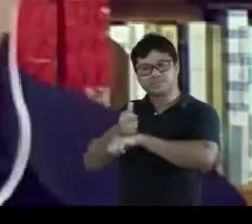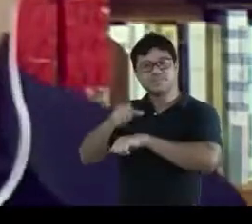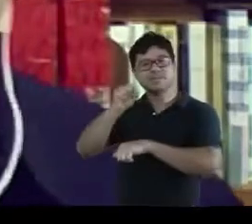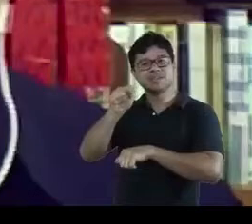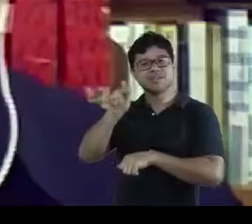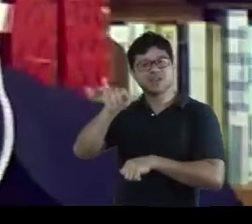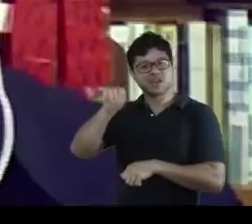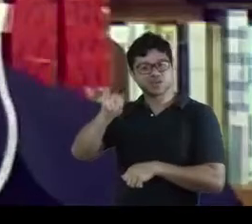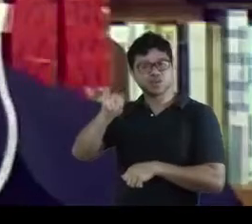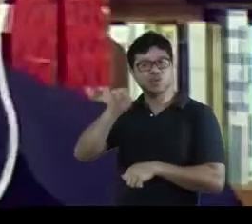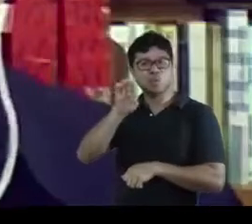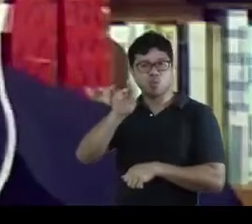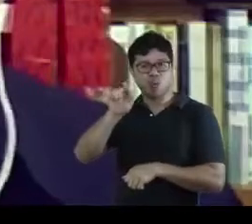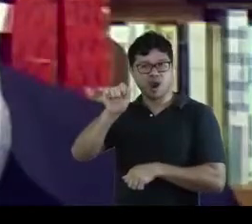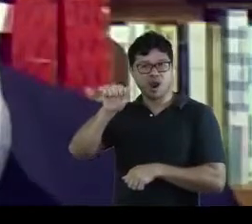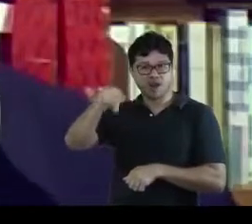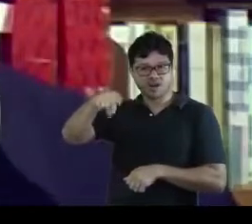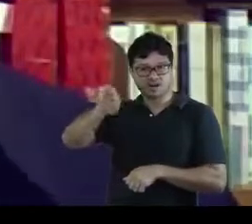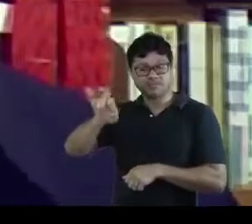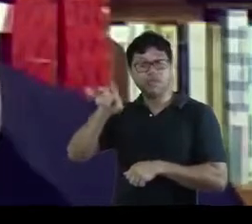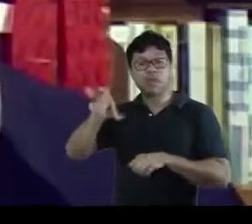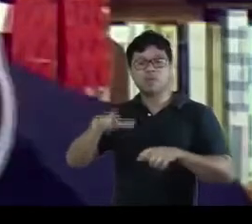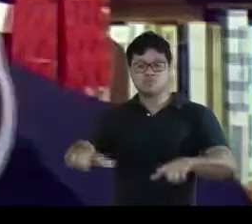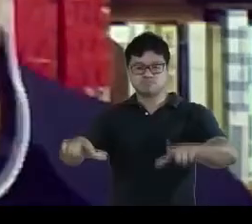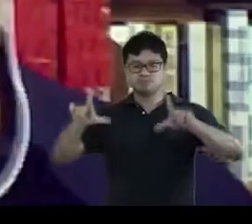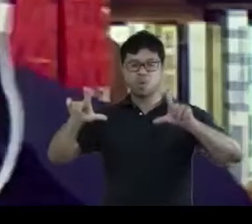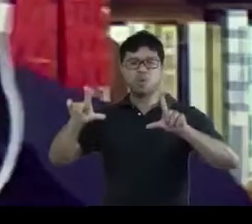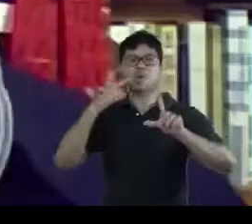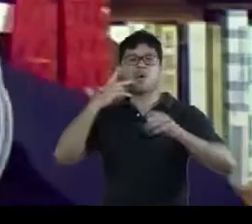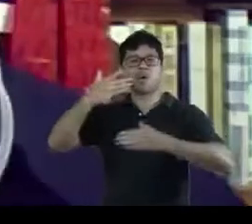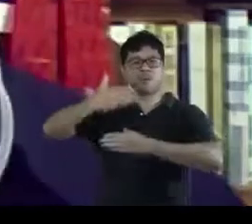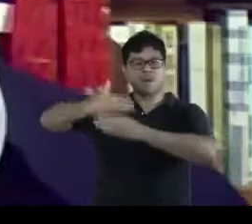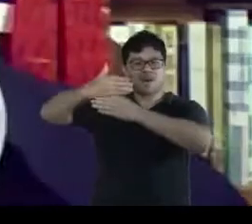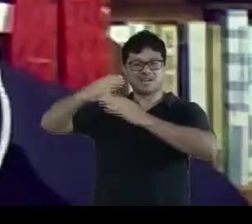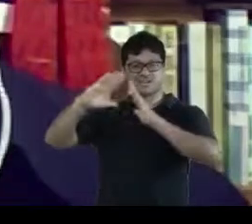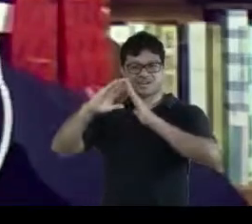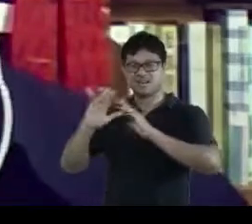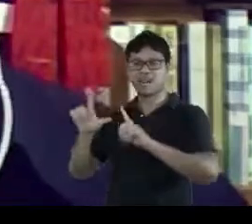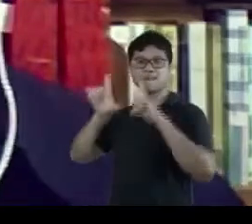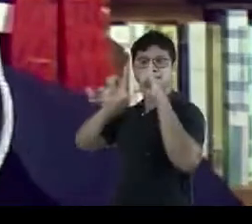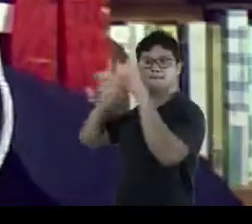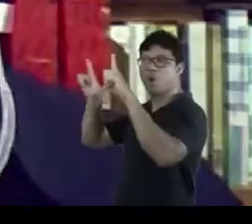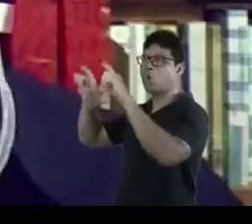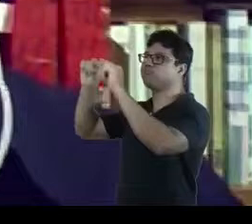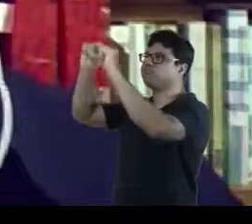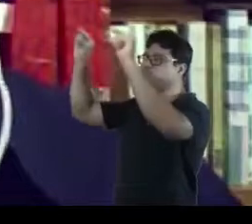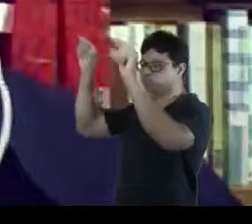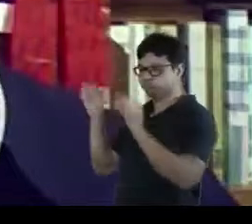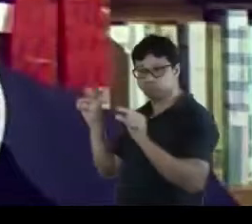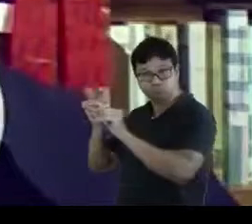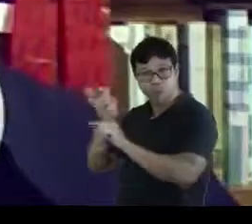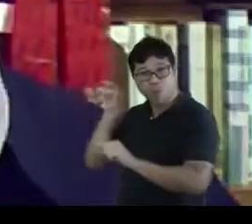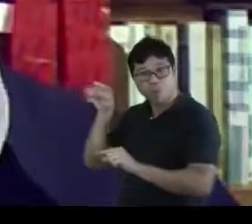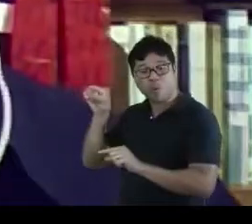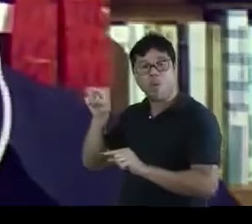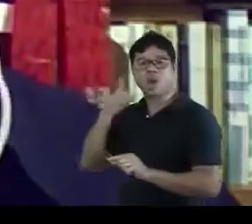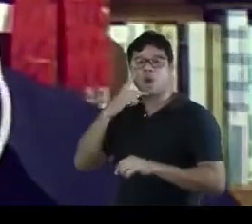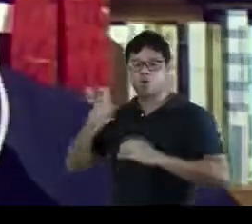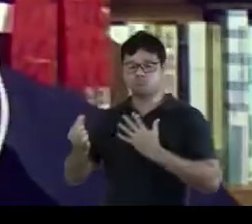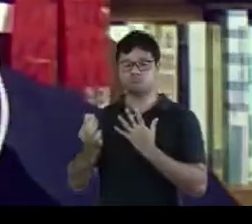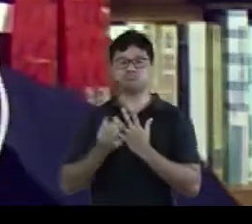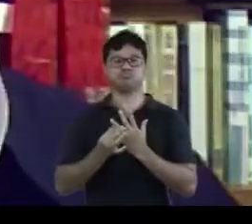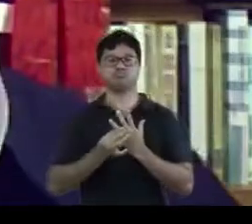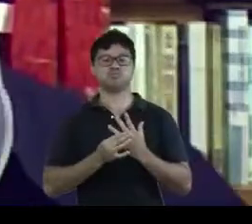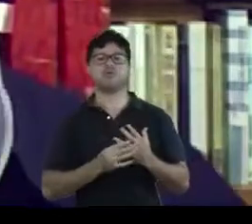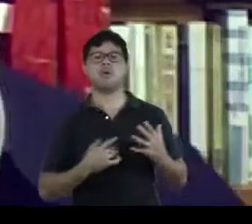Buarque de Holanda, o diploma pendurado na parede, emoldurado e pendurado na parede, o anel de